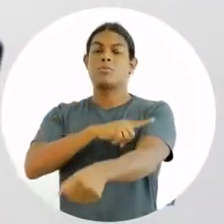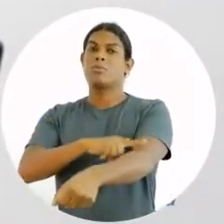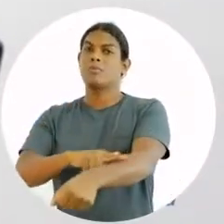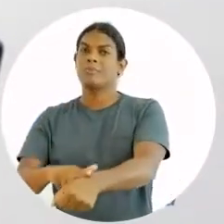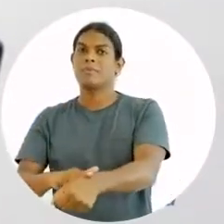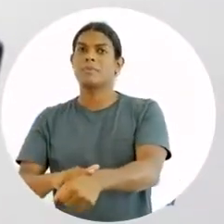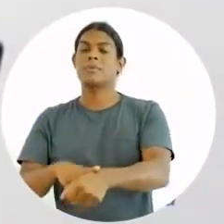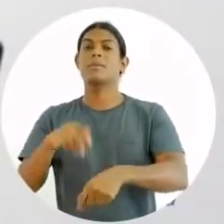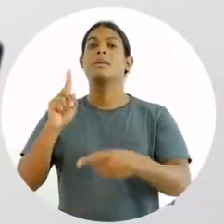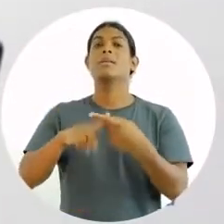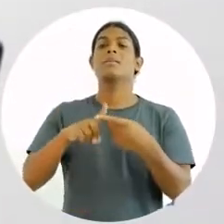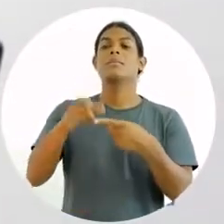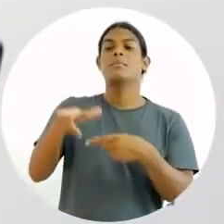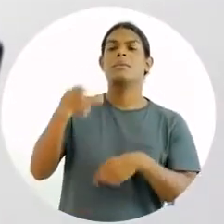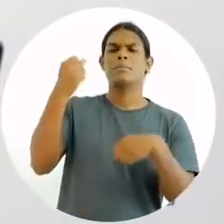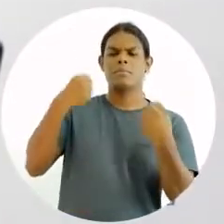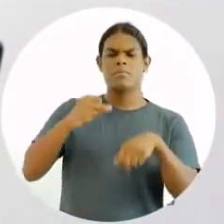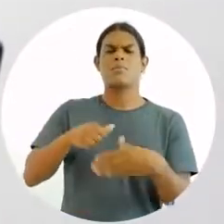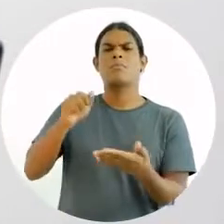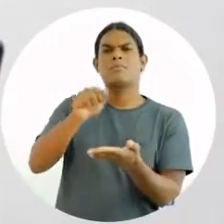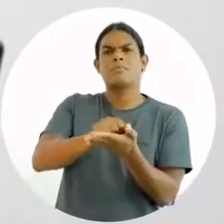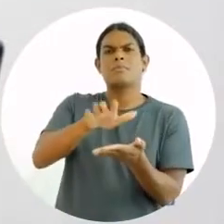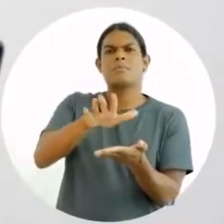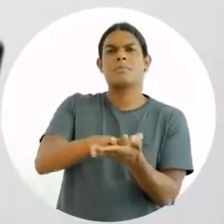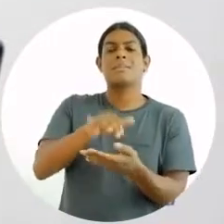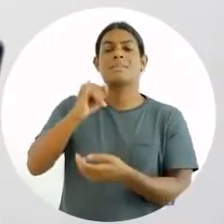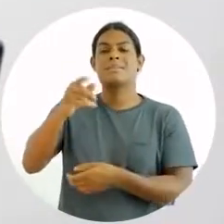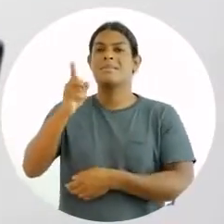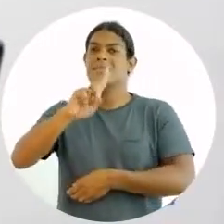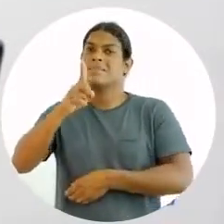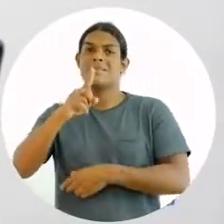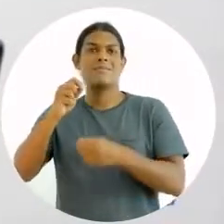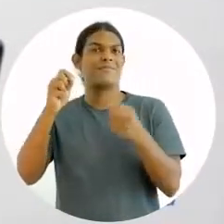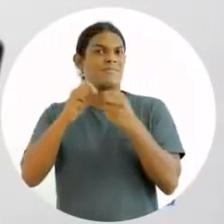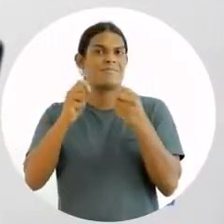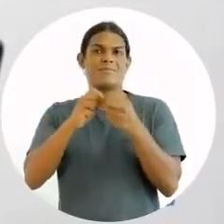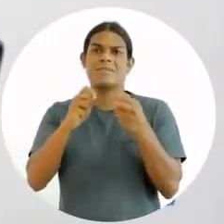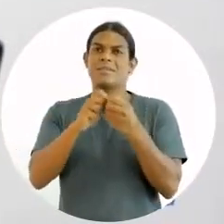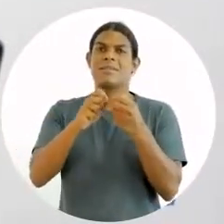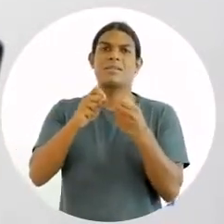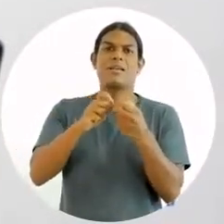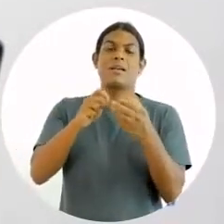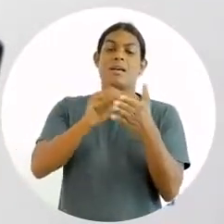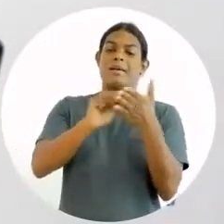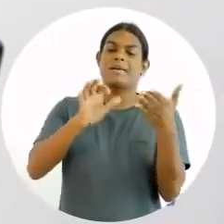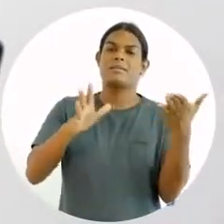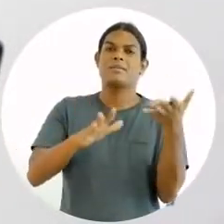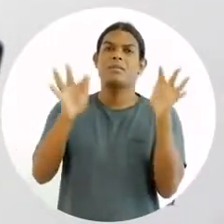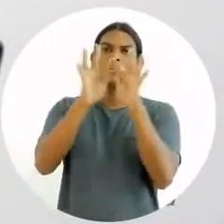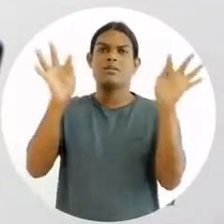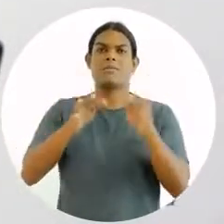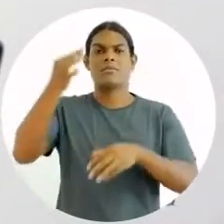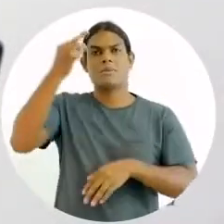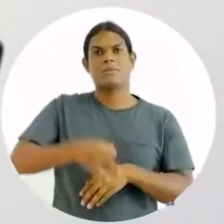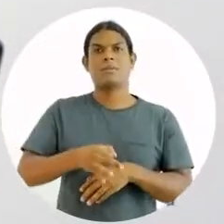ser punido, caso ele não execute a atividade como devido. E recompensado, mas